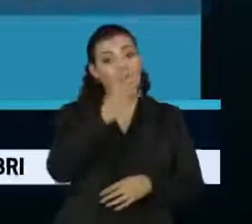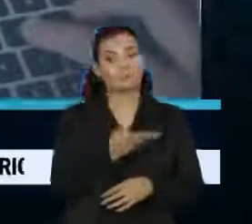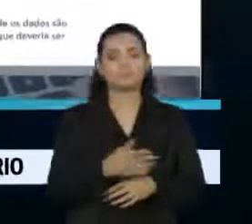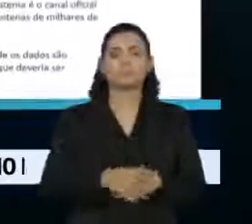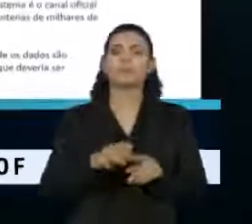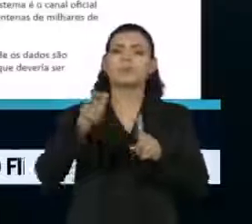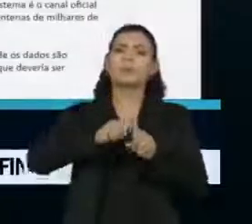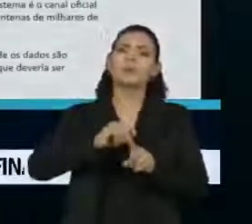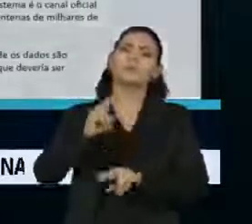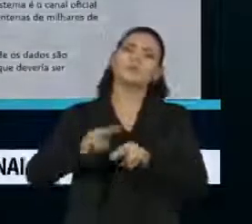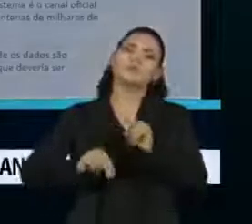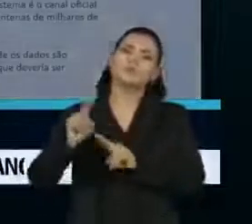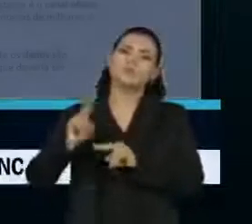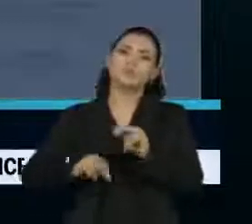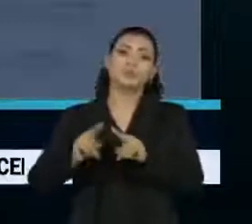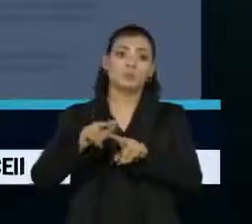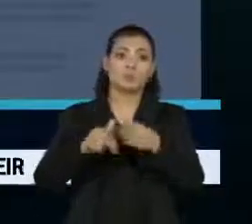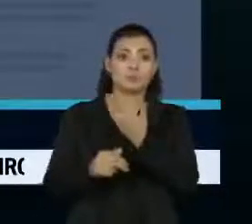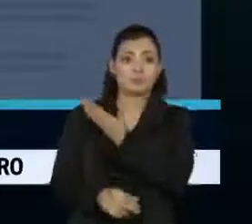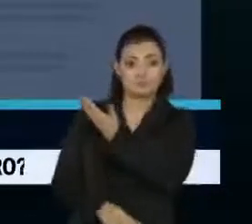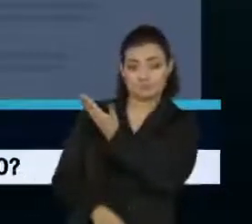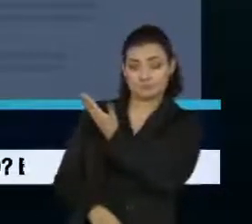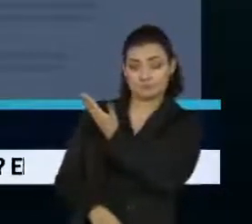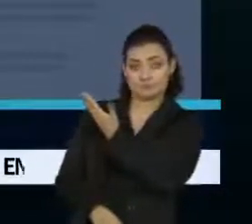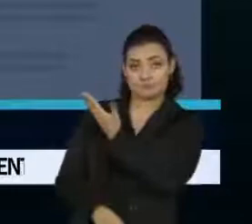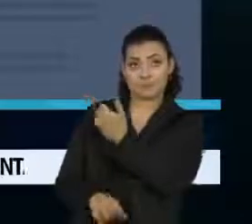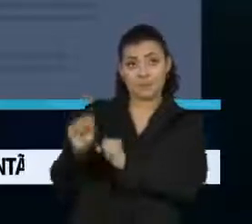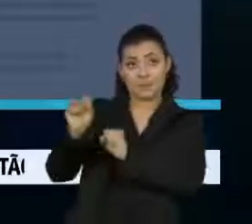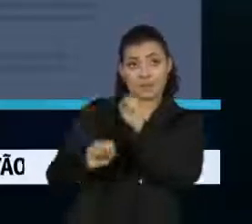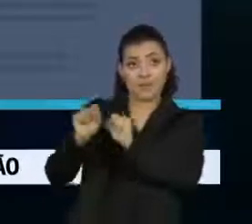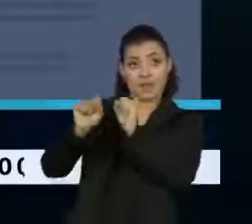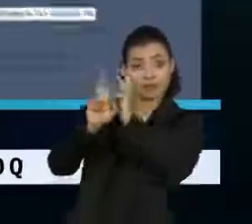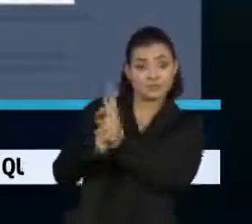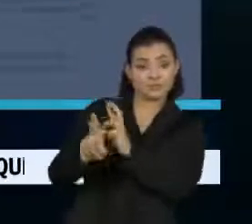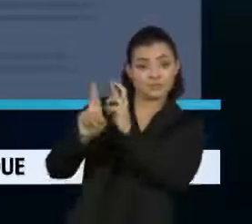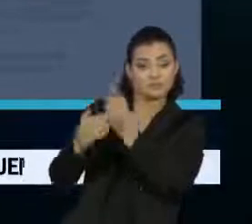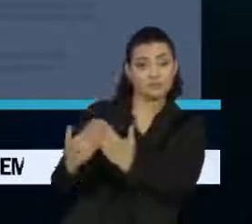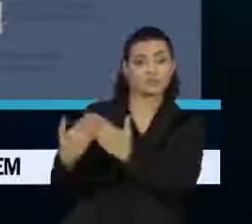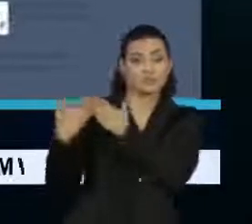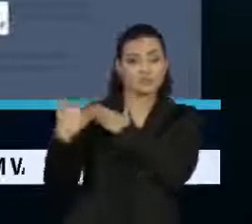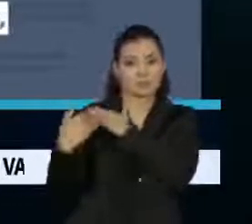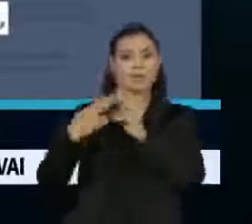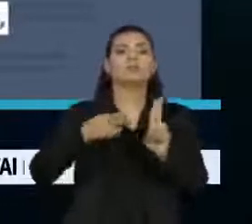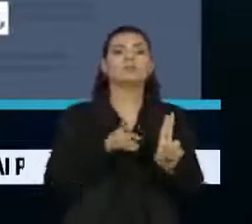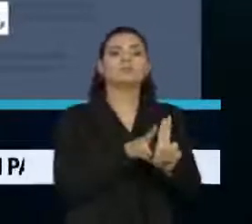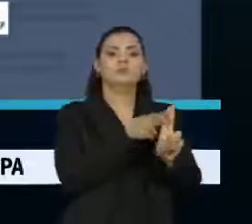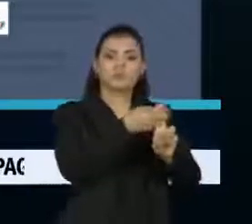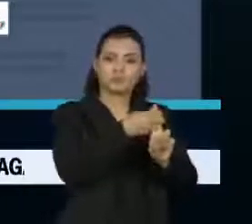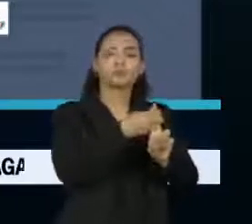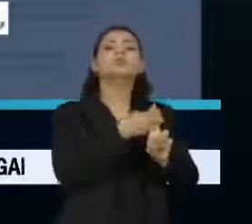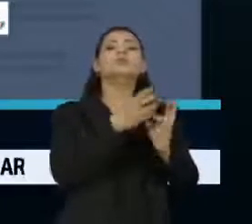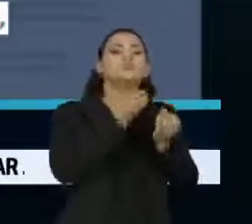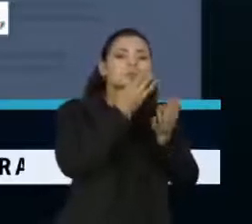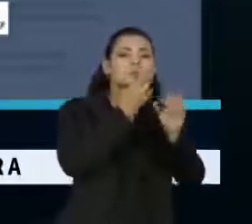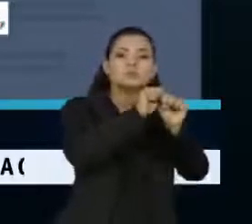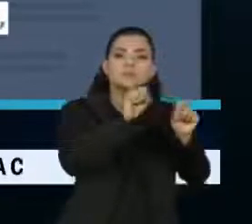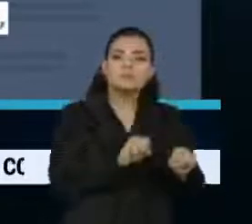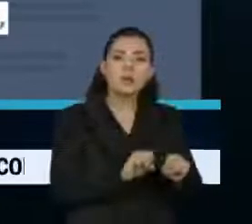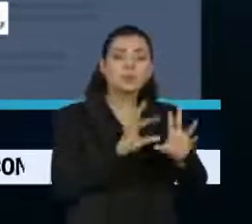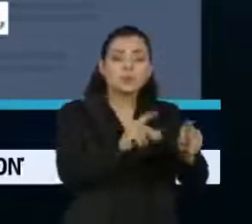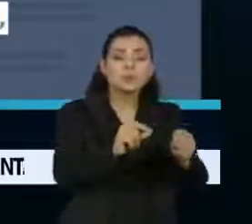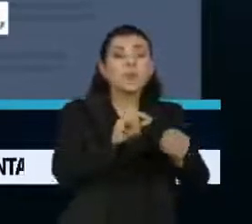começo de junho, a Open Knowledge, organização social que monitora a privacidade e a transparência de dados,